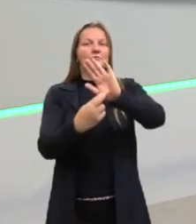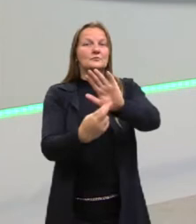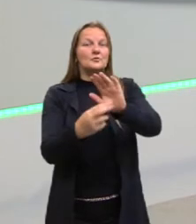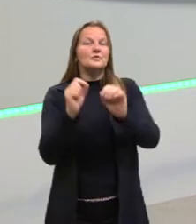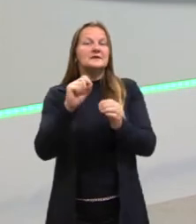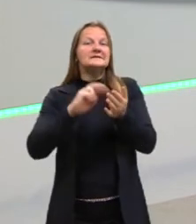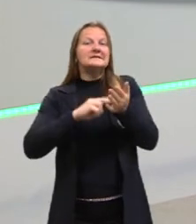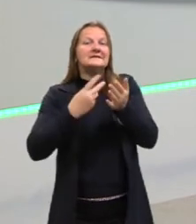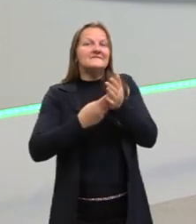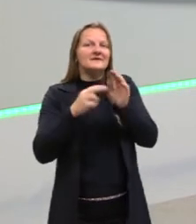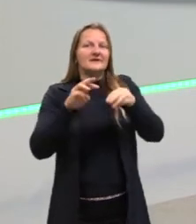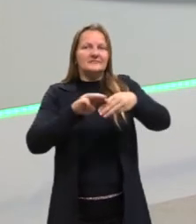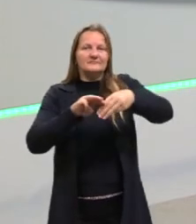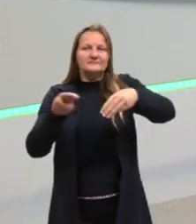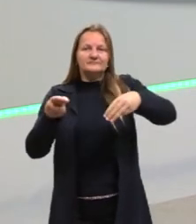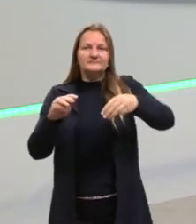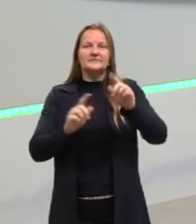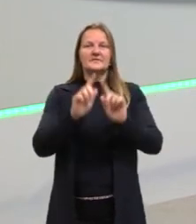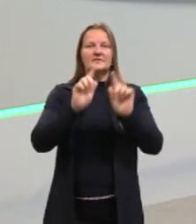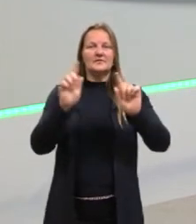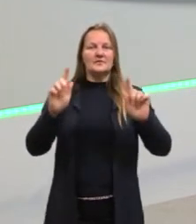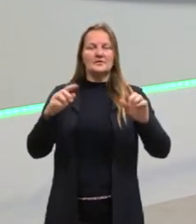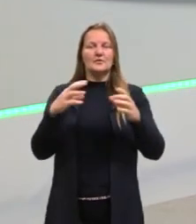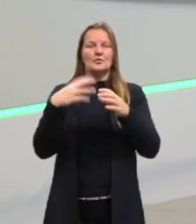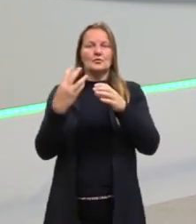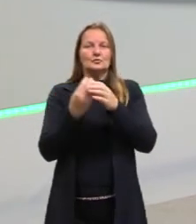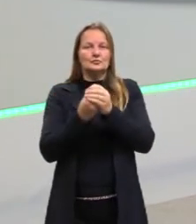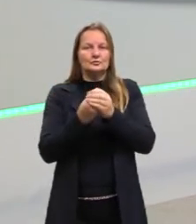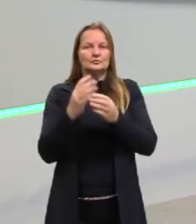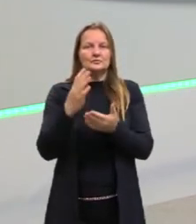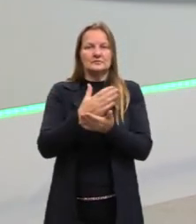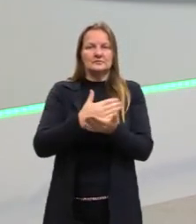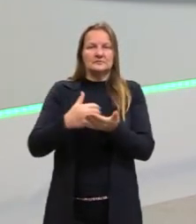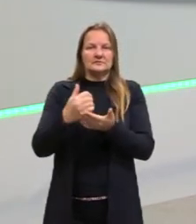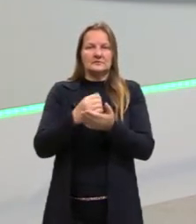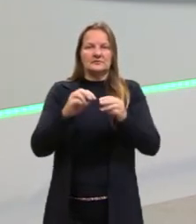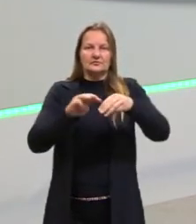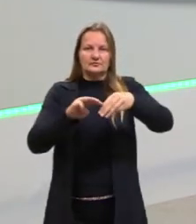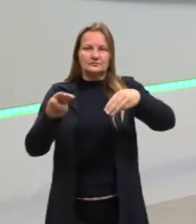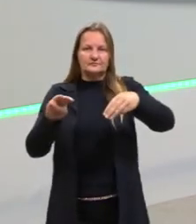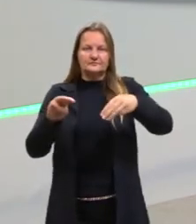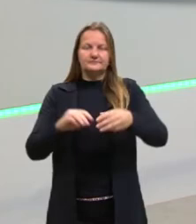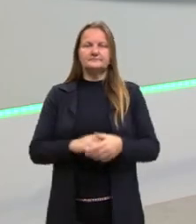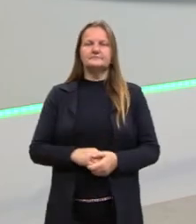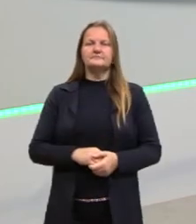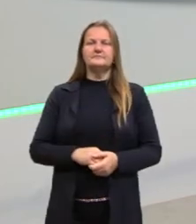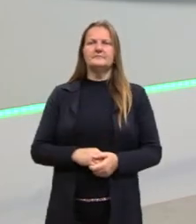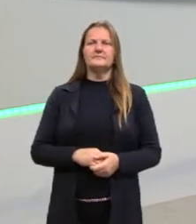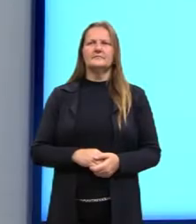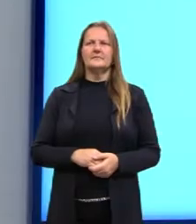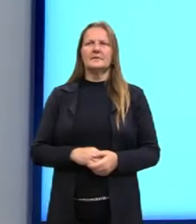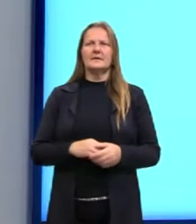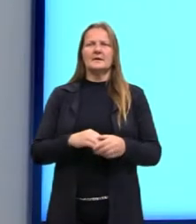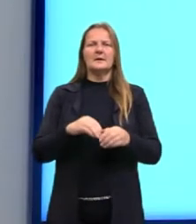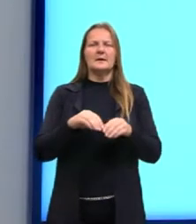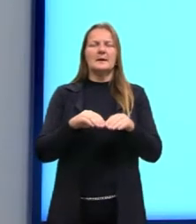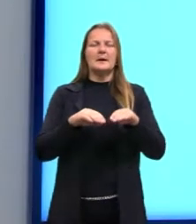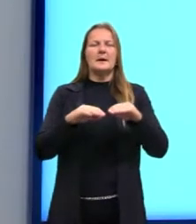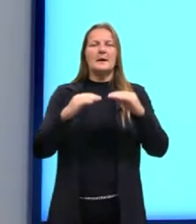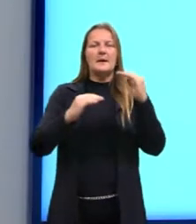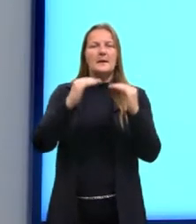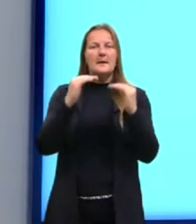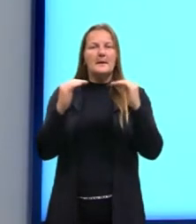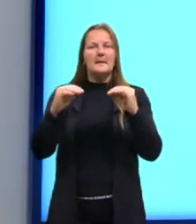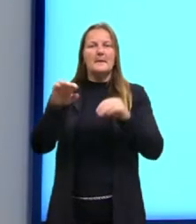na estatística em um conjunto de dados, né. Então, a média, ela pode ser entendida como um valor